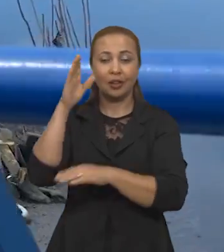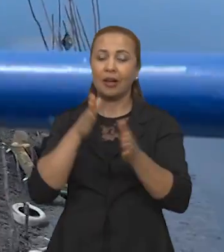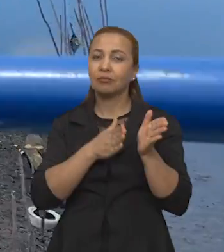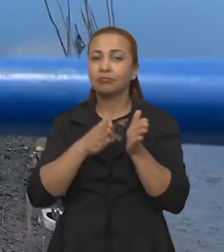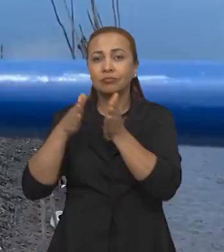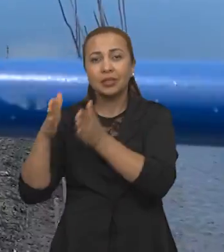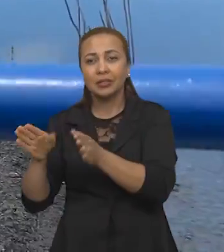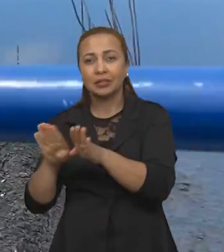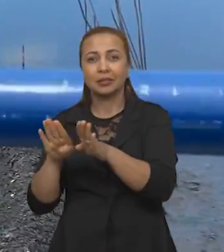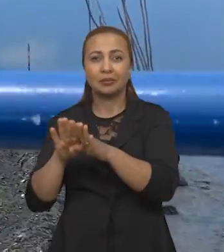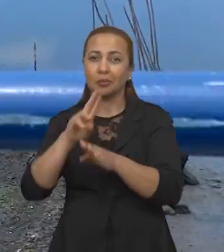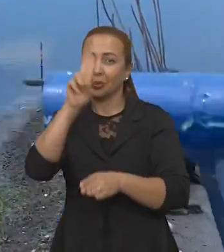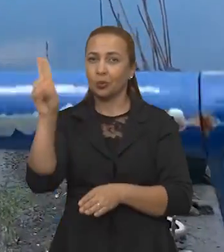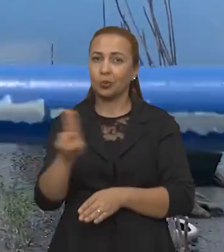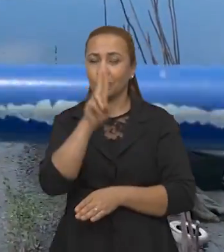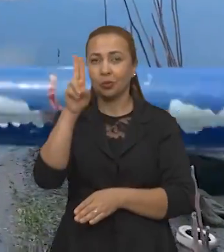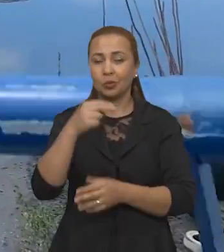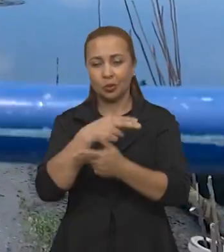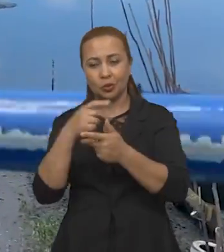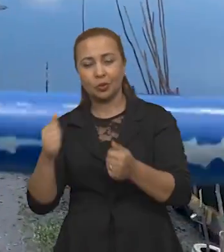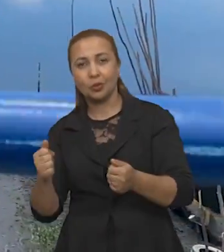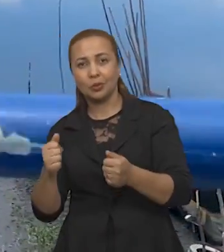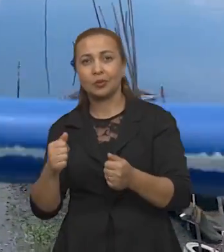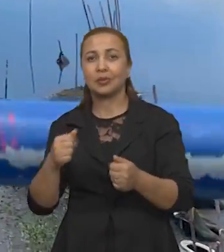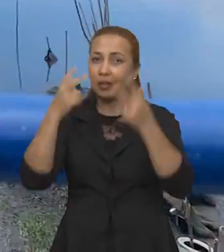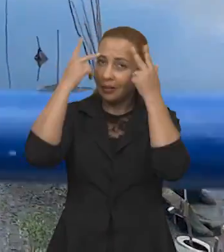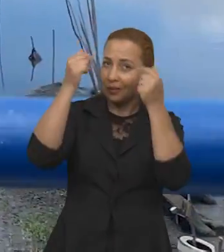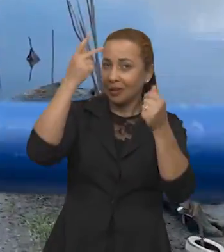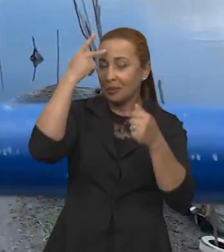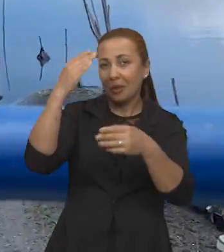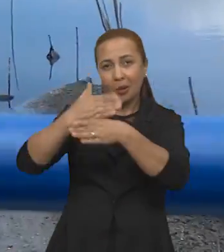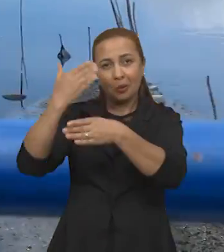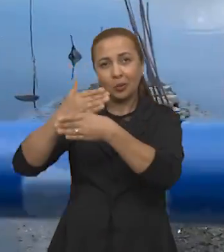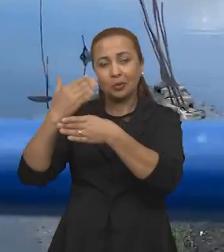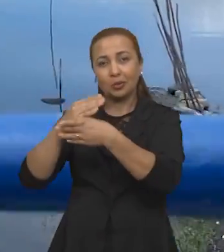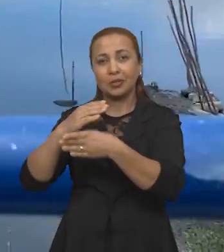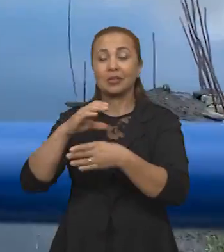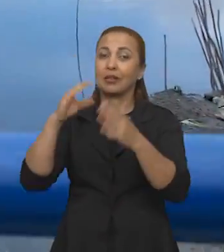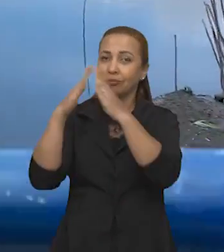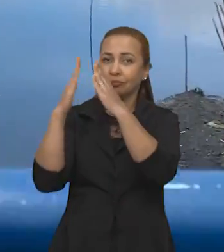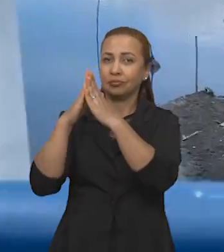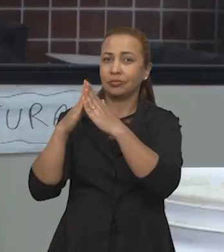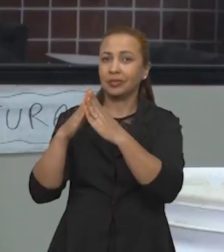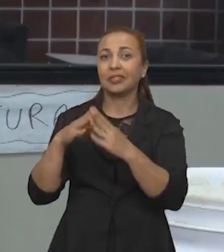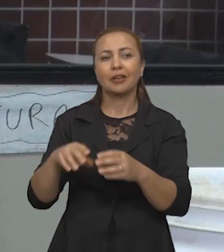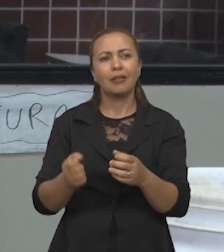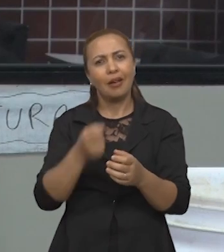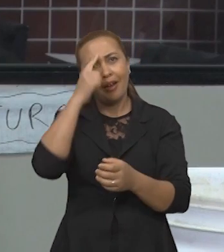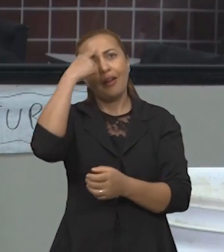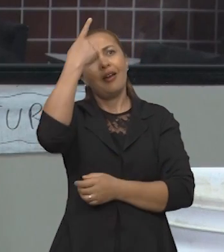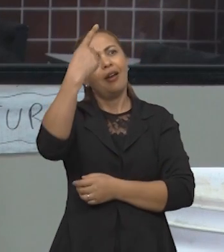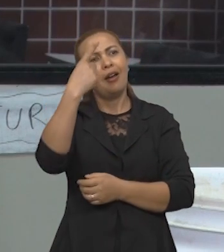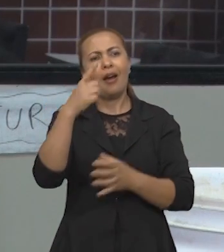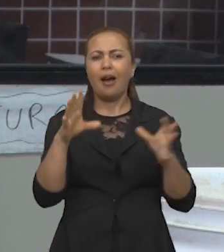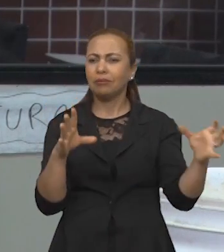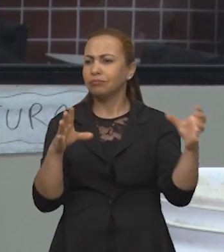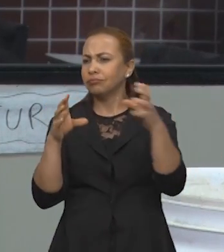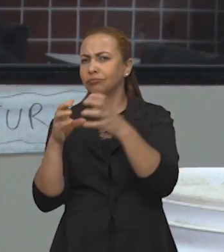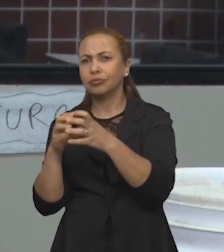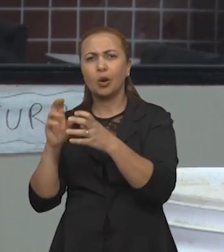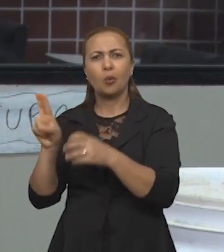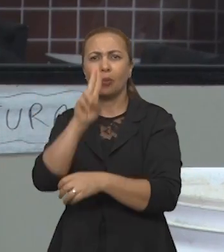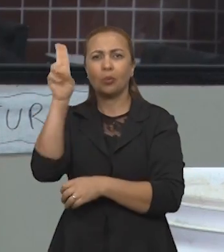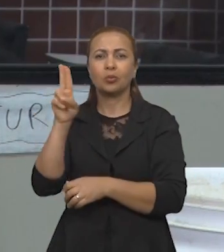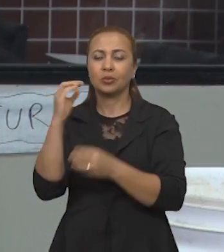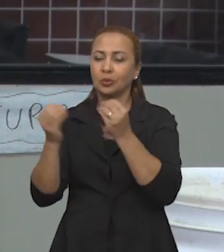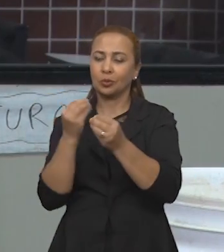paralelo, outro problema, que é o uso abundante de recursos naturais na construção civil, surgiu a ideia de utilizar esse material como parte de